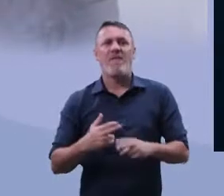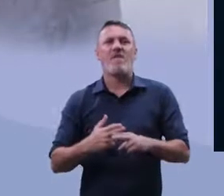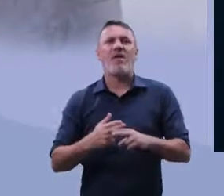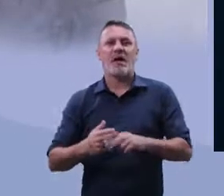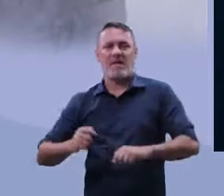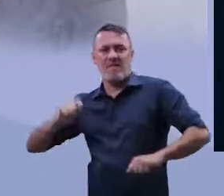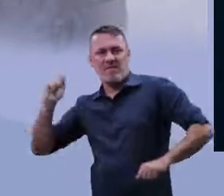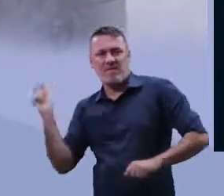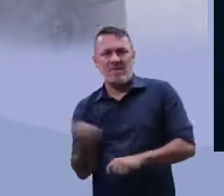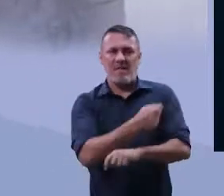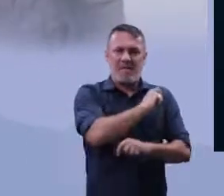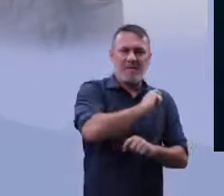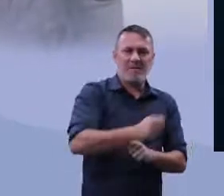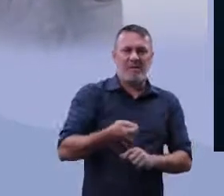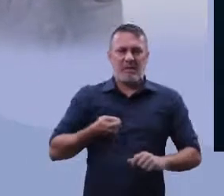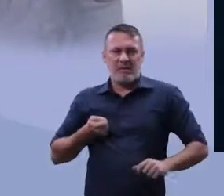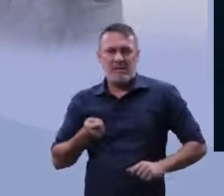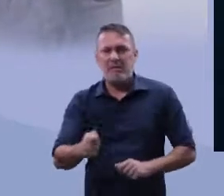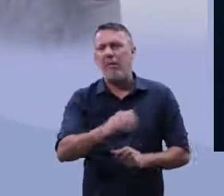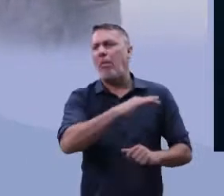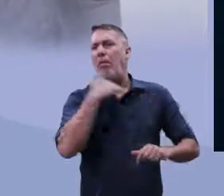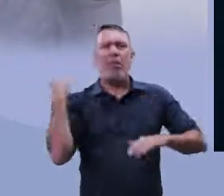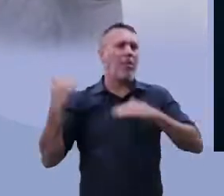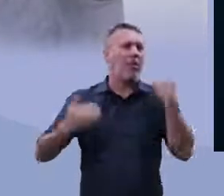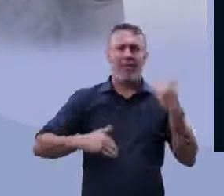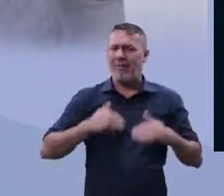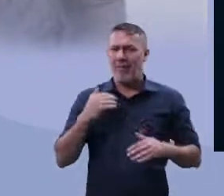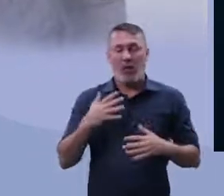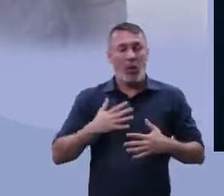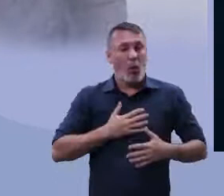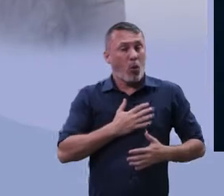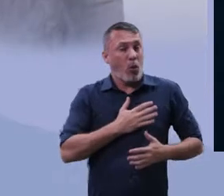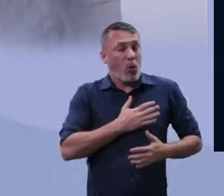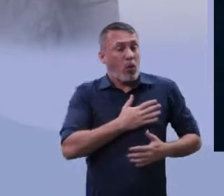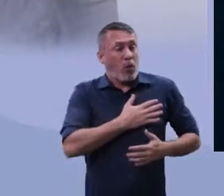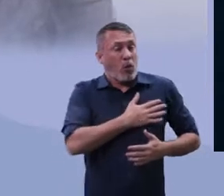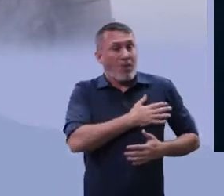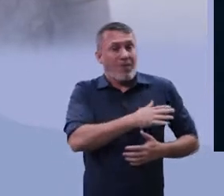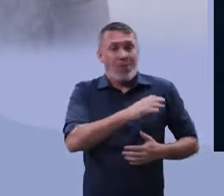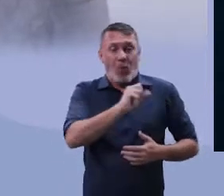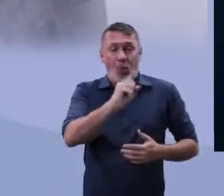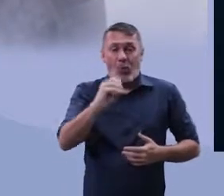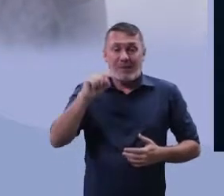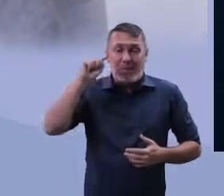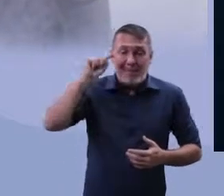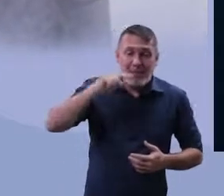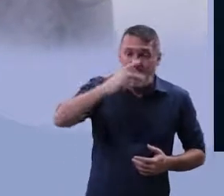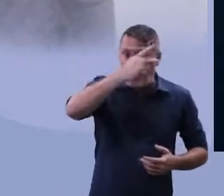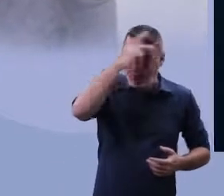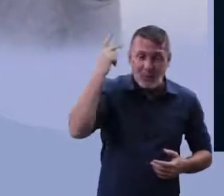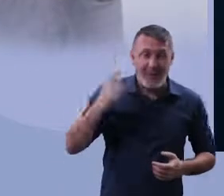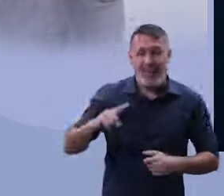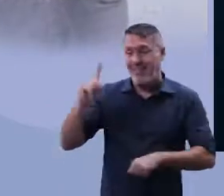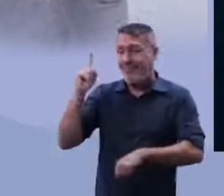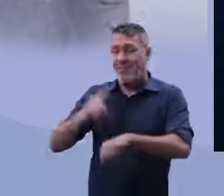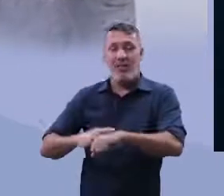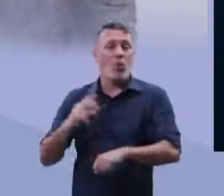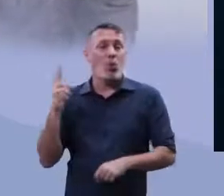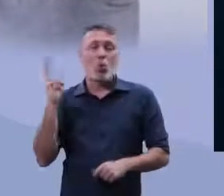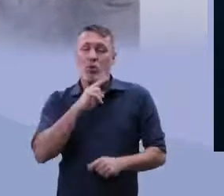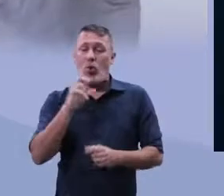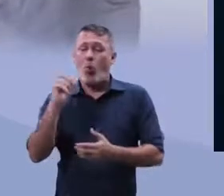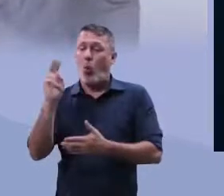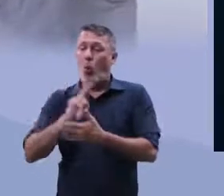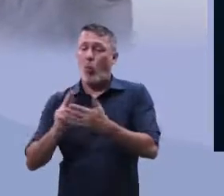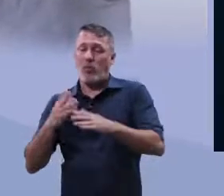golpes de facão. Então, foi algo que fora assustador e precisou de uma intervenção massiva da ONU para conter esse